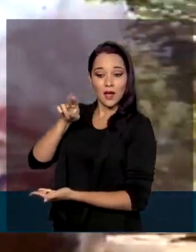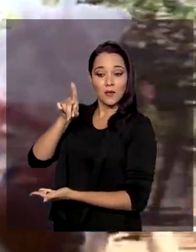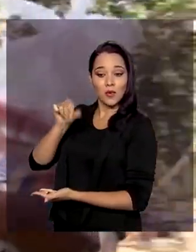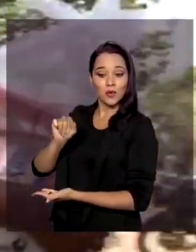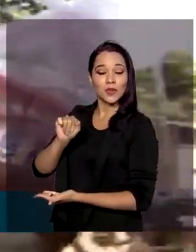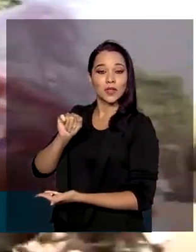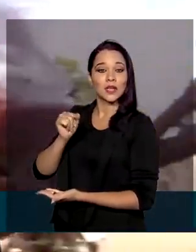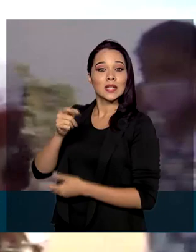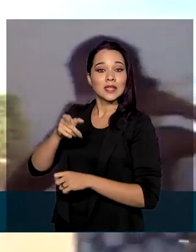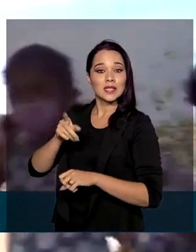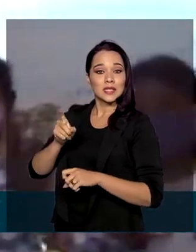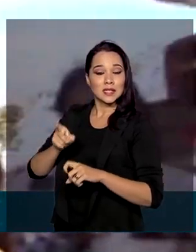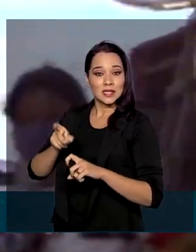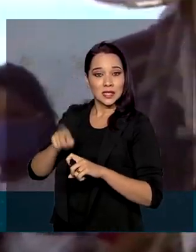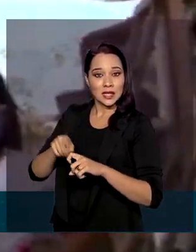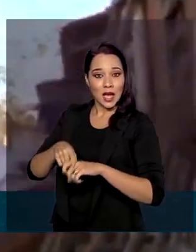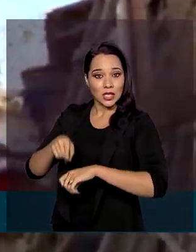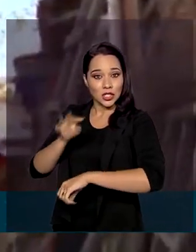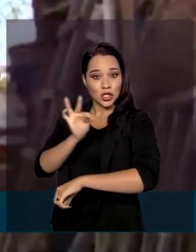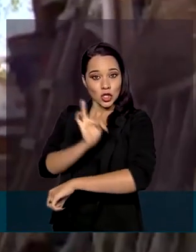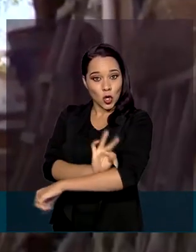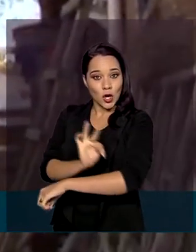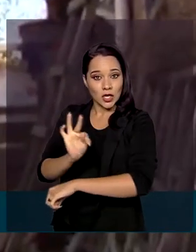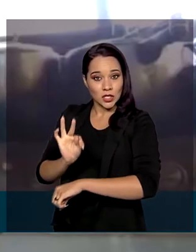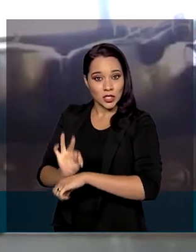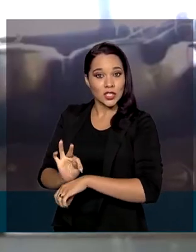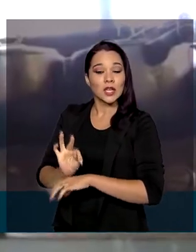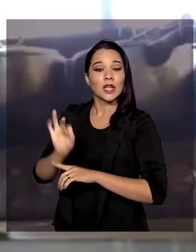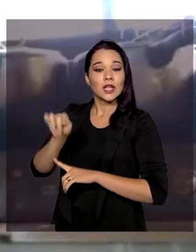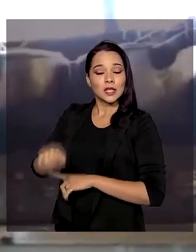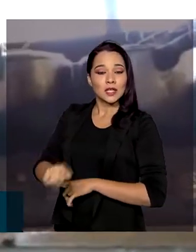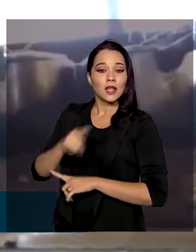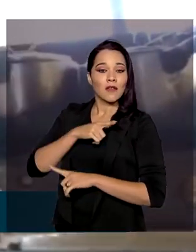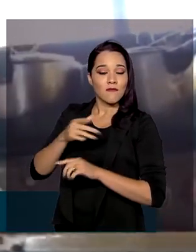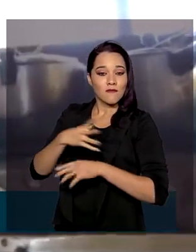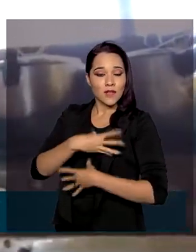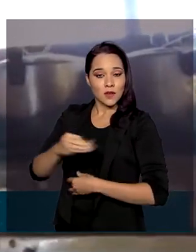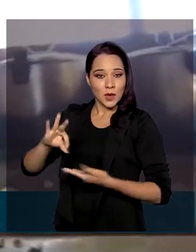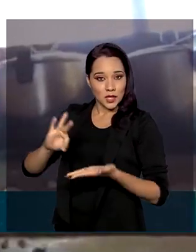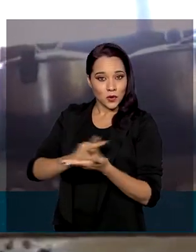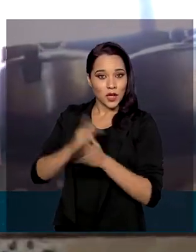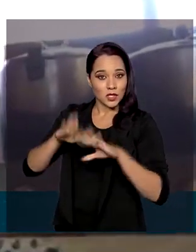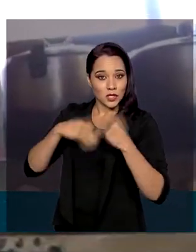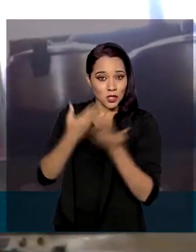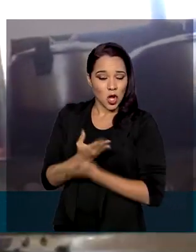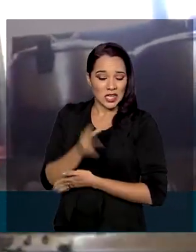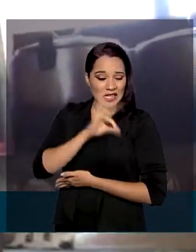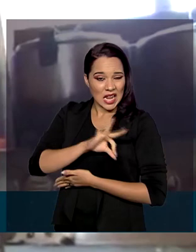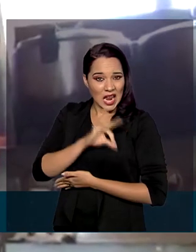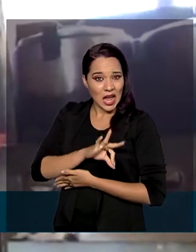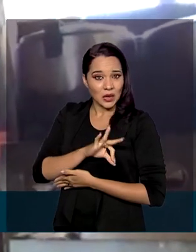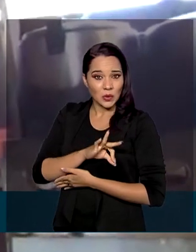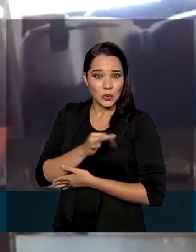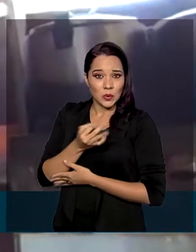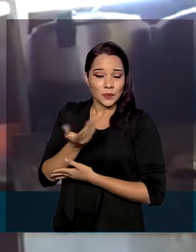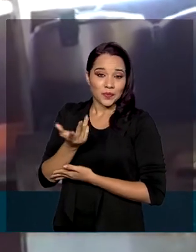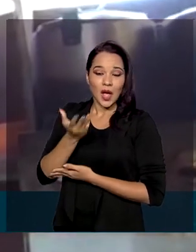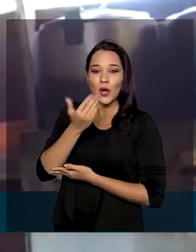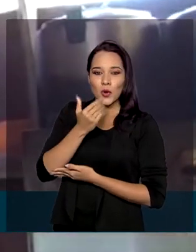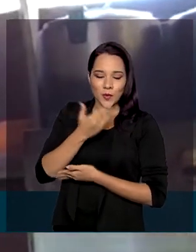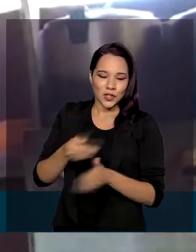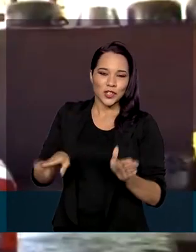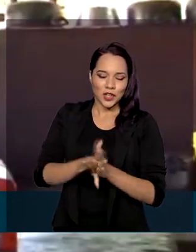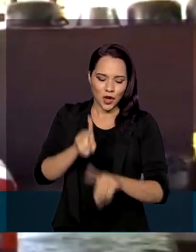Tocantins, tem filhos matriculados na rede pública. Sem renda e sem merenda escolar, a comida chega em